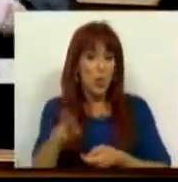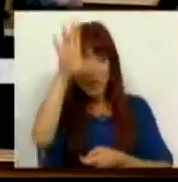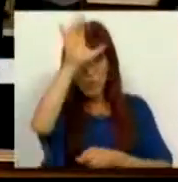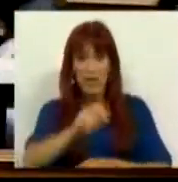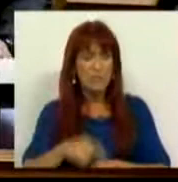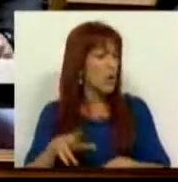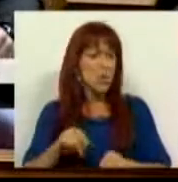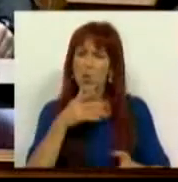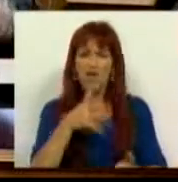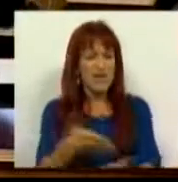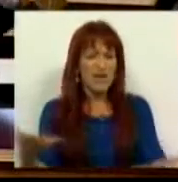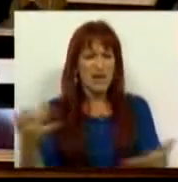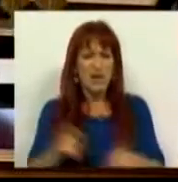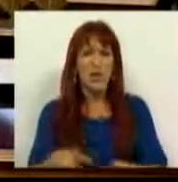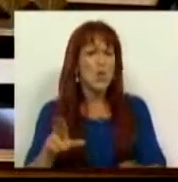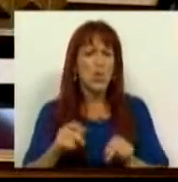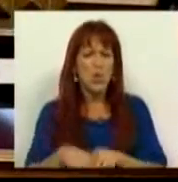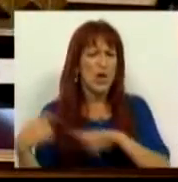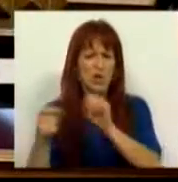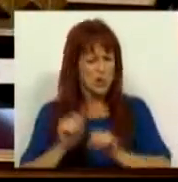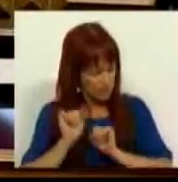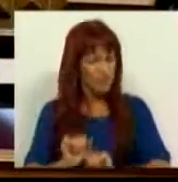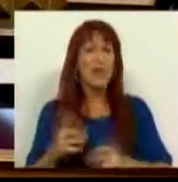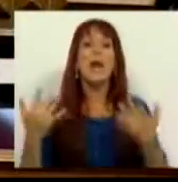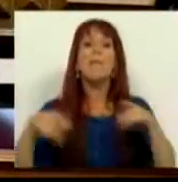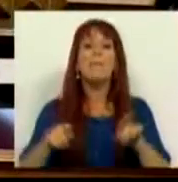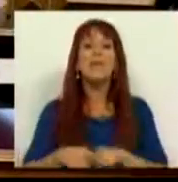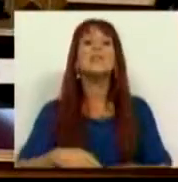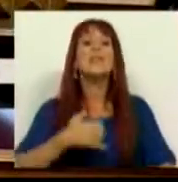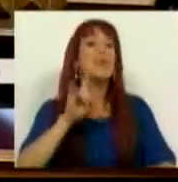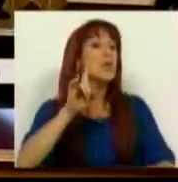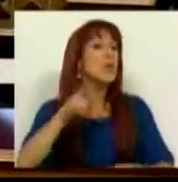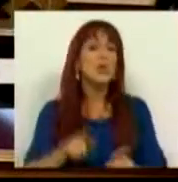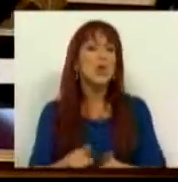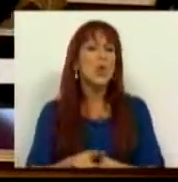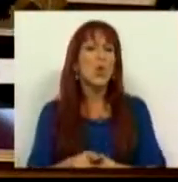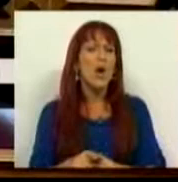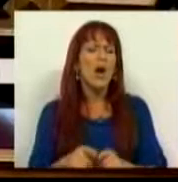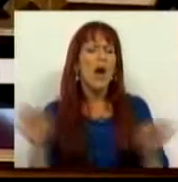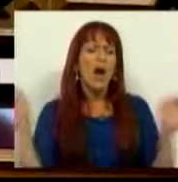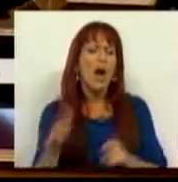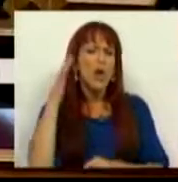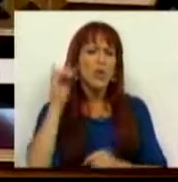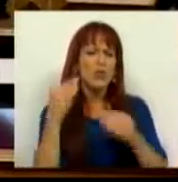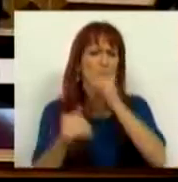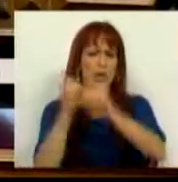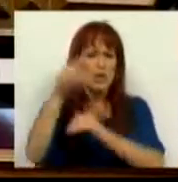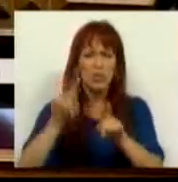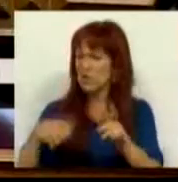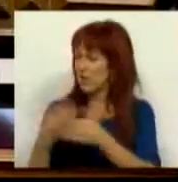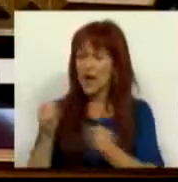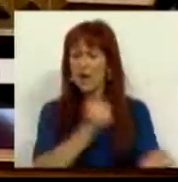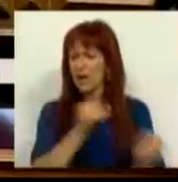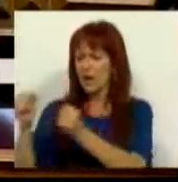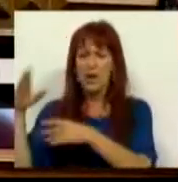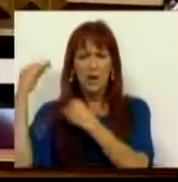E esse facto nunca é colocado em cima da mesa e nunca é discutido com propriedade. Mas isso sim significa não ir reduzir o número de alunos do superior colocando-os no